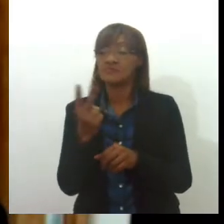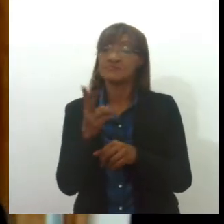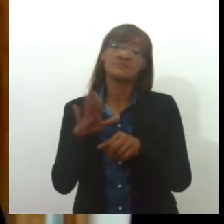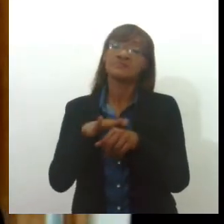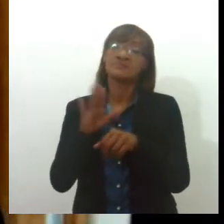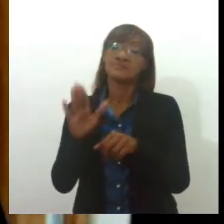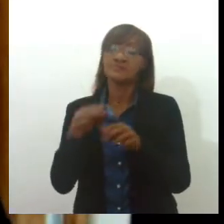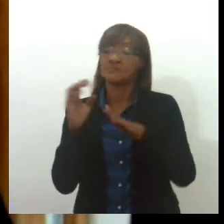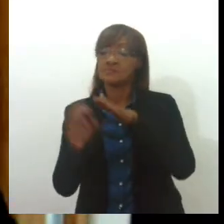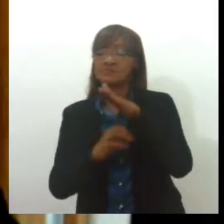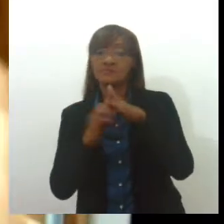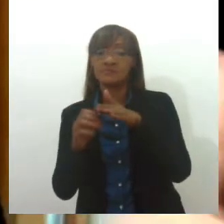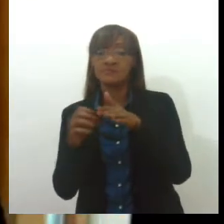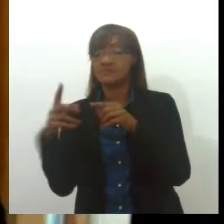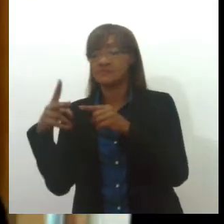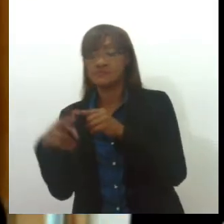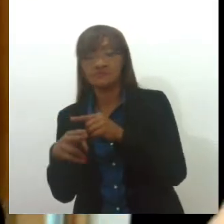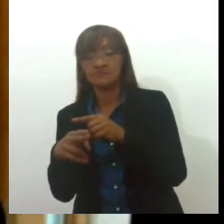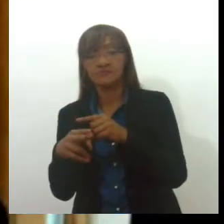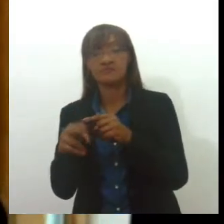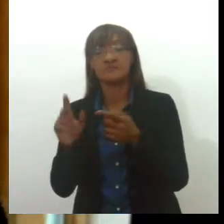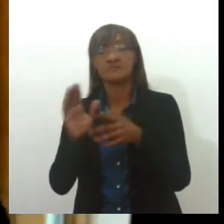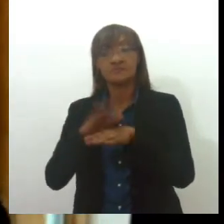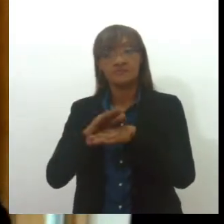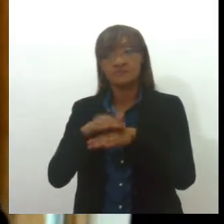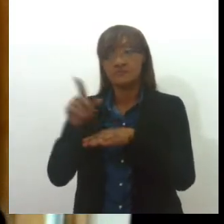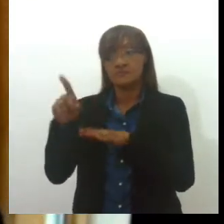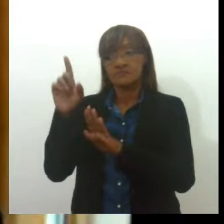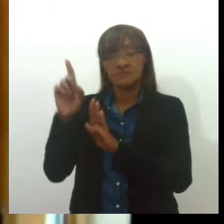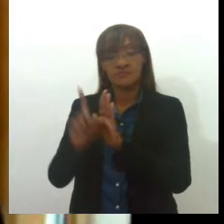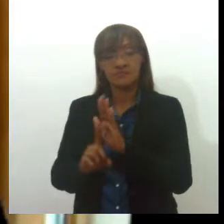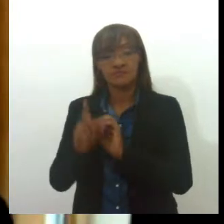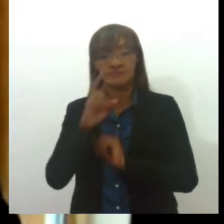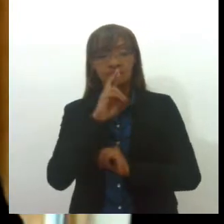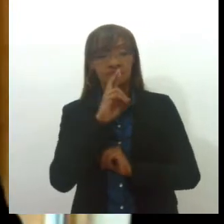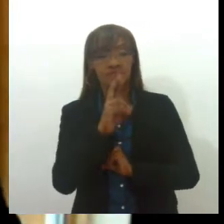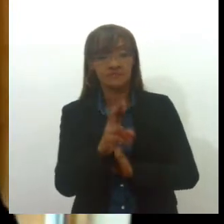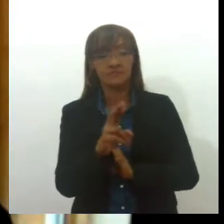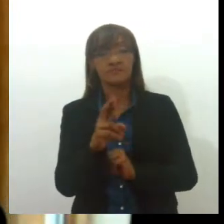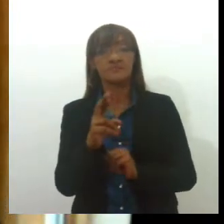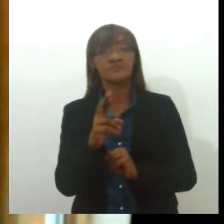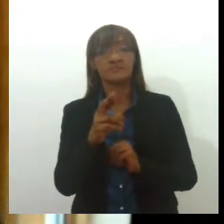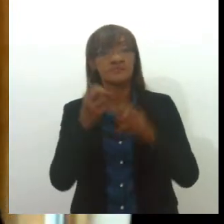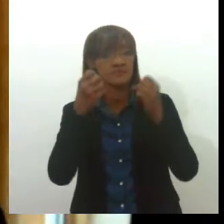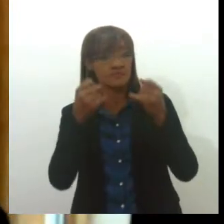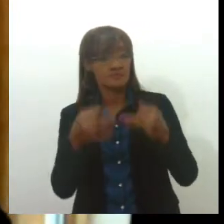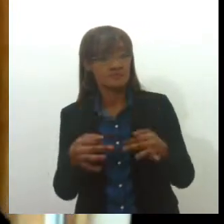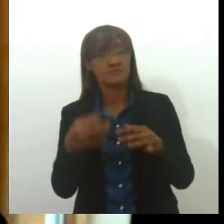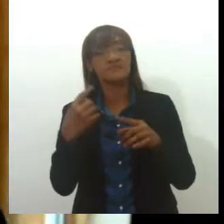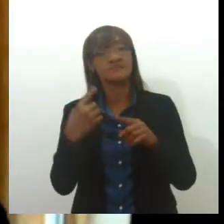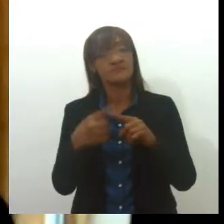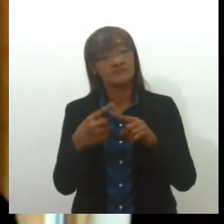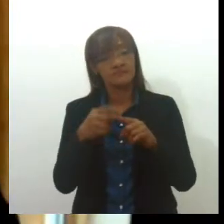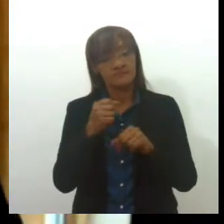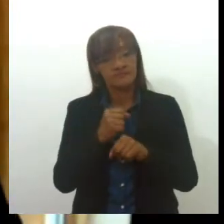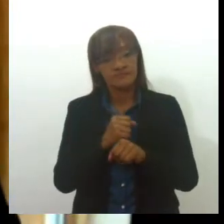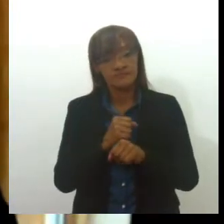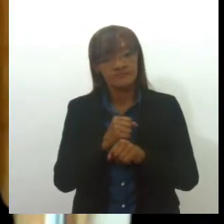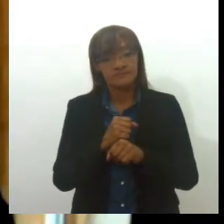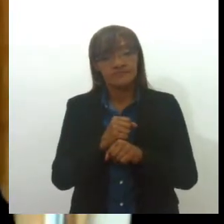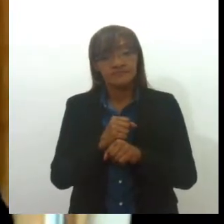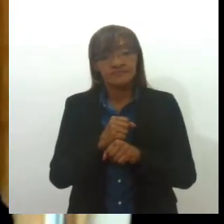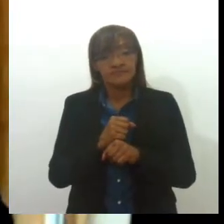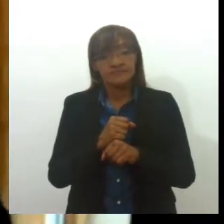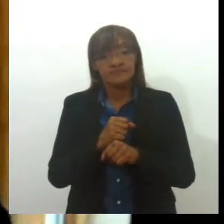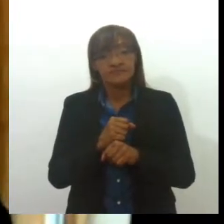do serviço que realizou o corte, ela tem o direito de responder aquela argumentação ali do consumidor, então,